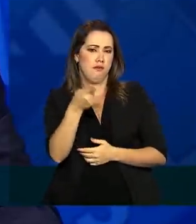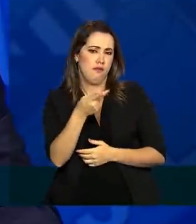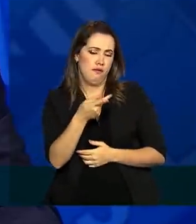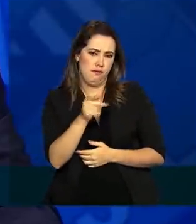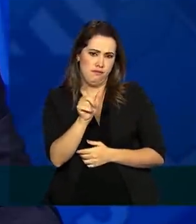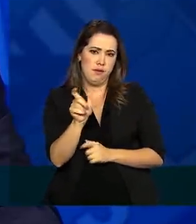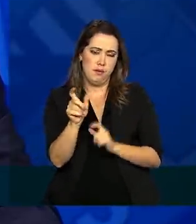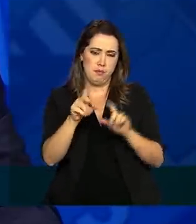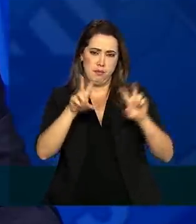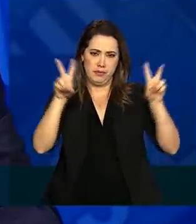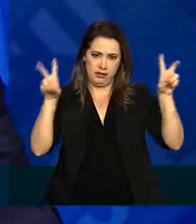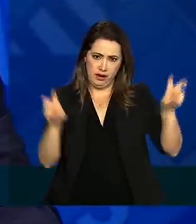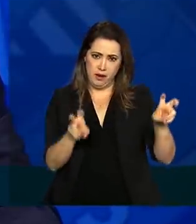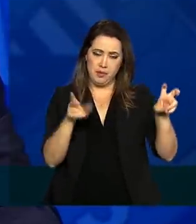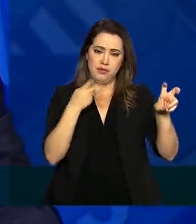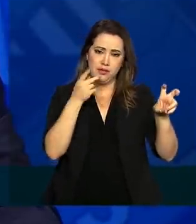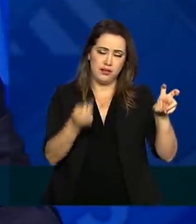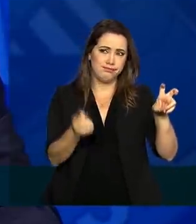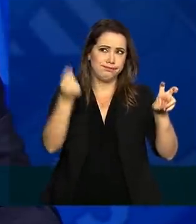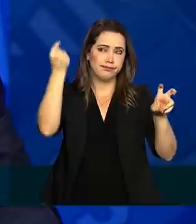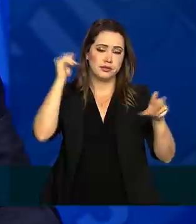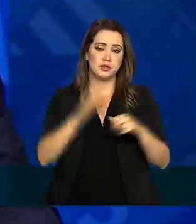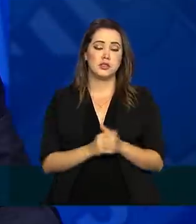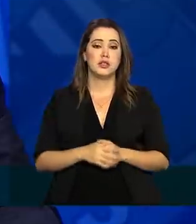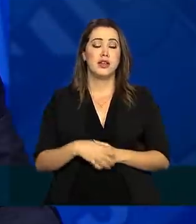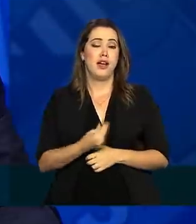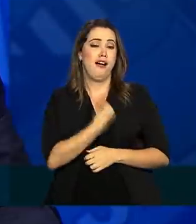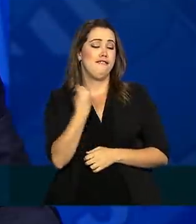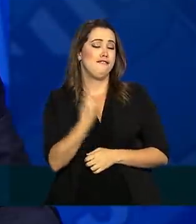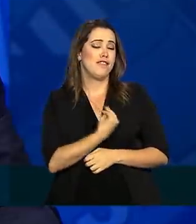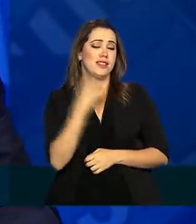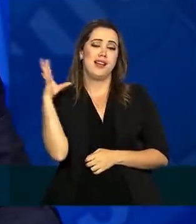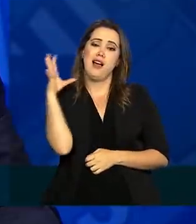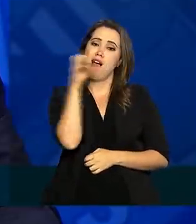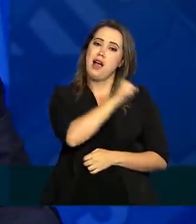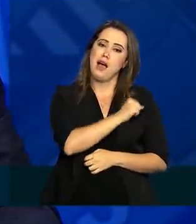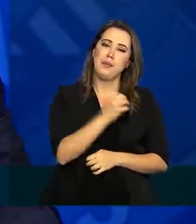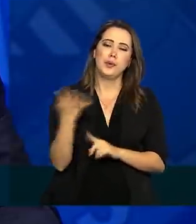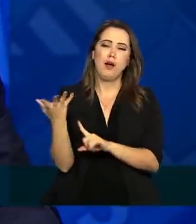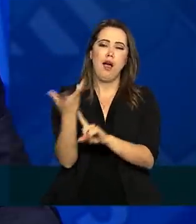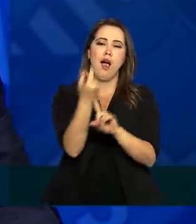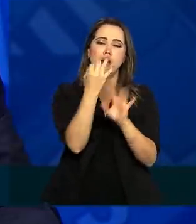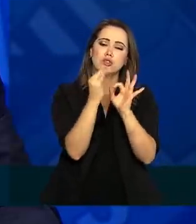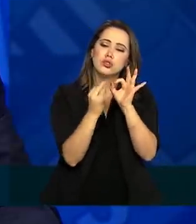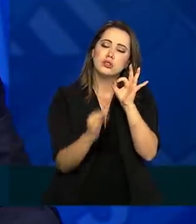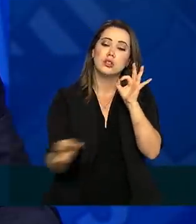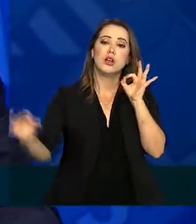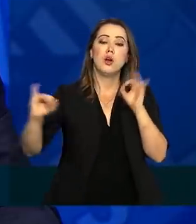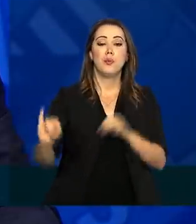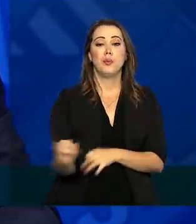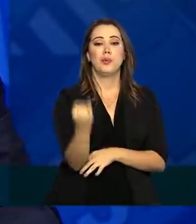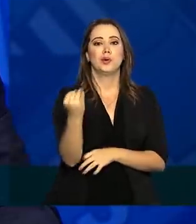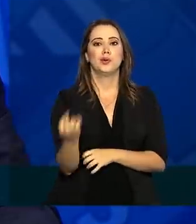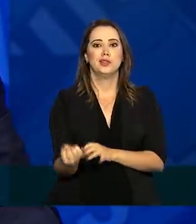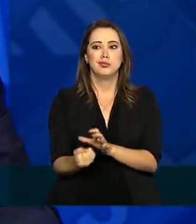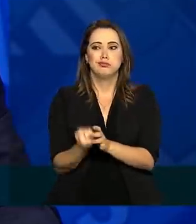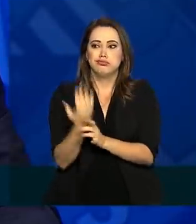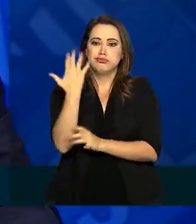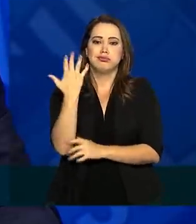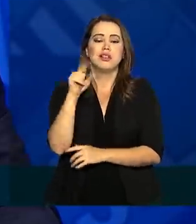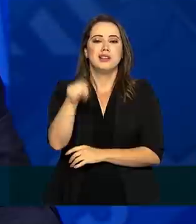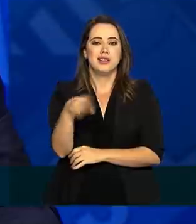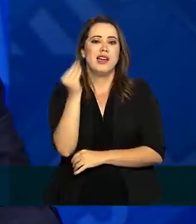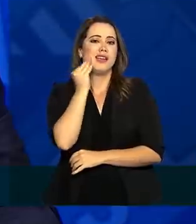dois milênios atrás, a vida é breve, a arte é longa, a oportunidade é fugaz, a experiência é